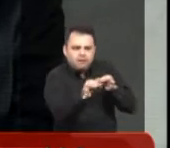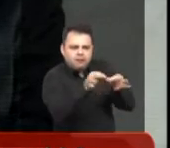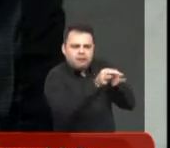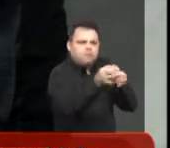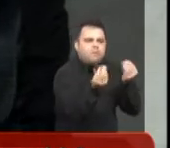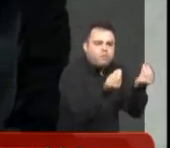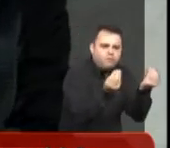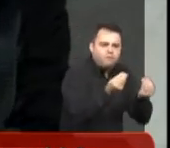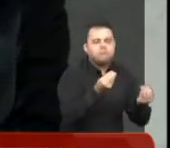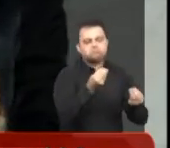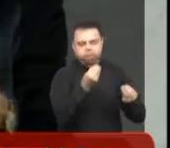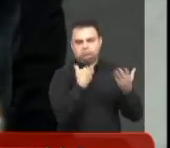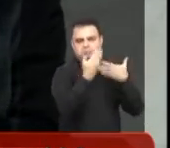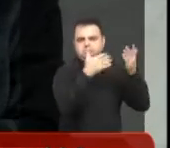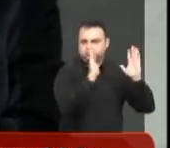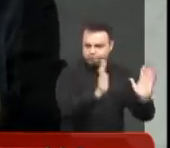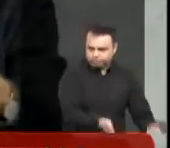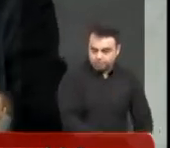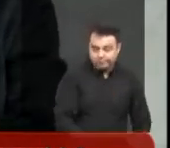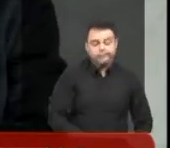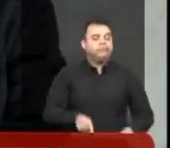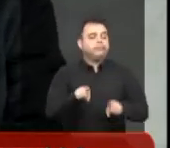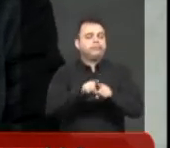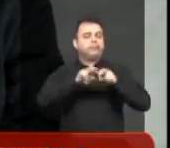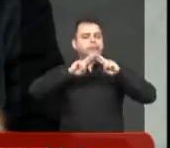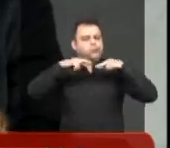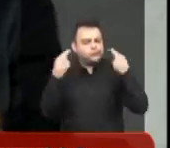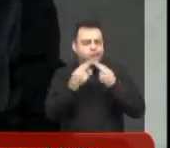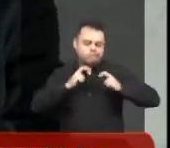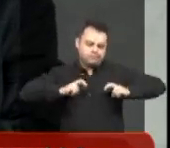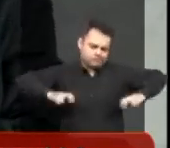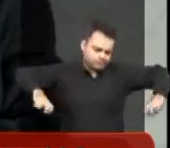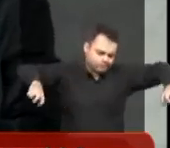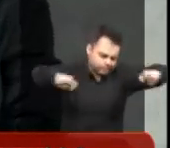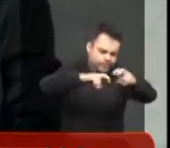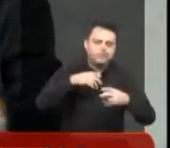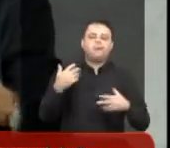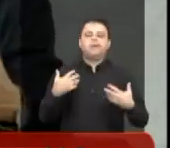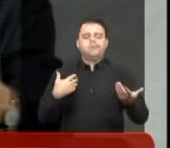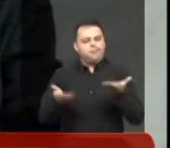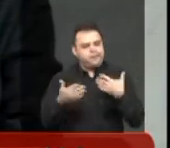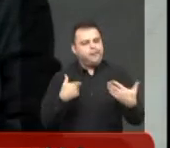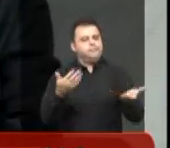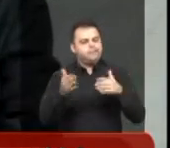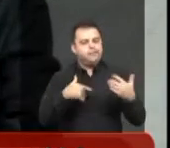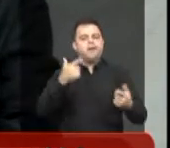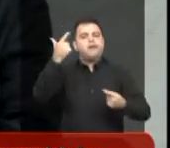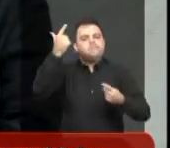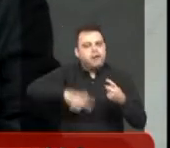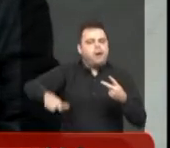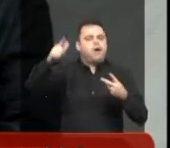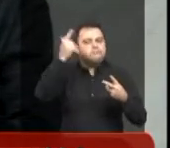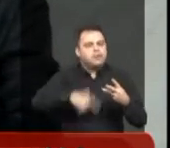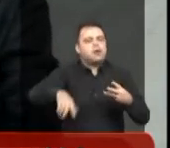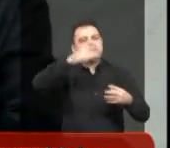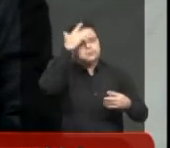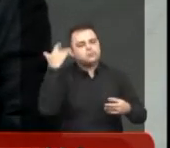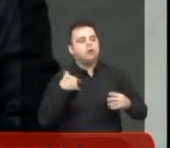aumentando e aí, à medida que a gente ia fazendo novas reuniões para explicar o passo a passo, outras reivindicações iam sendo